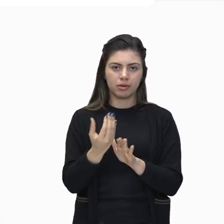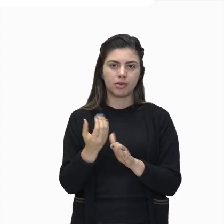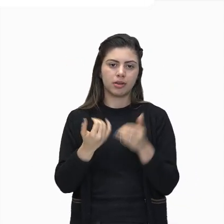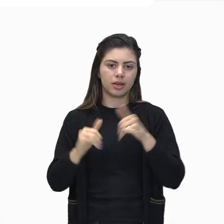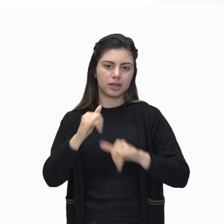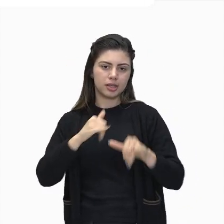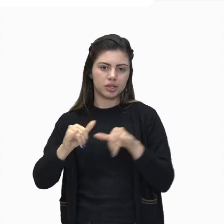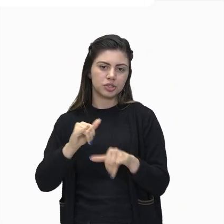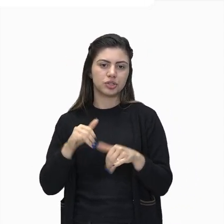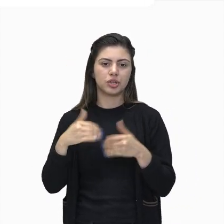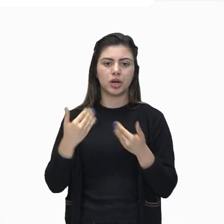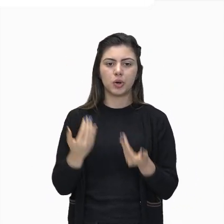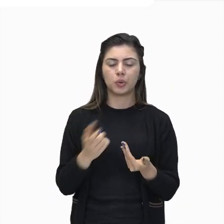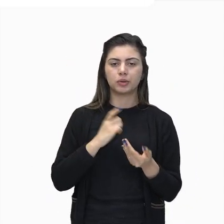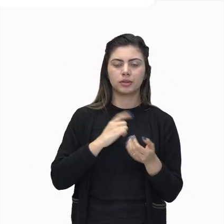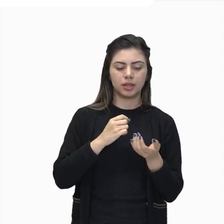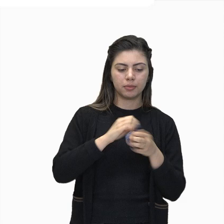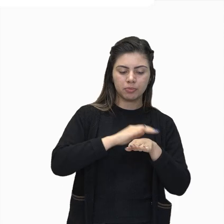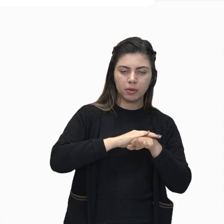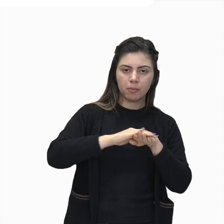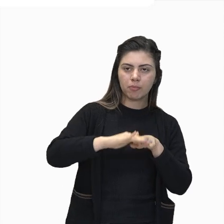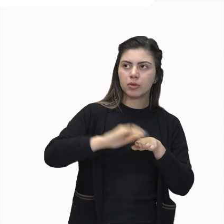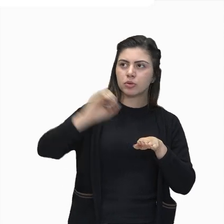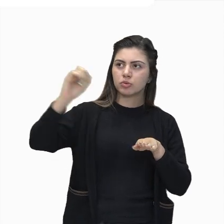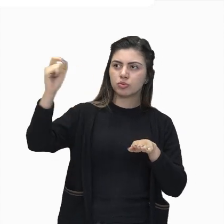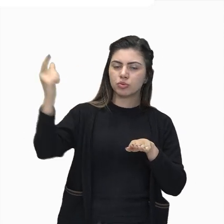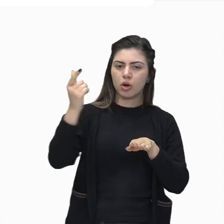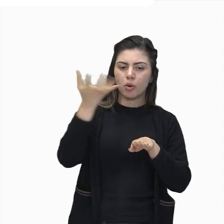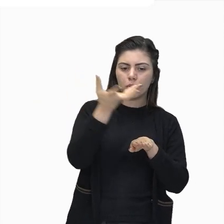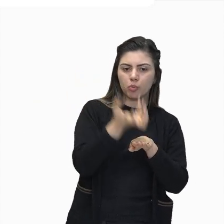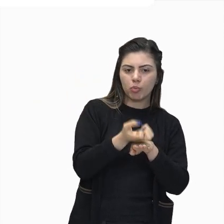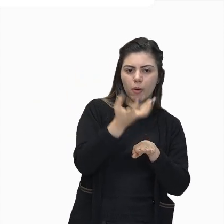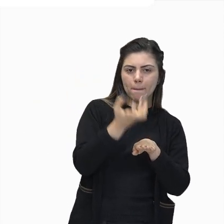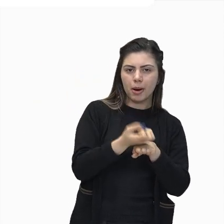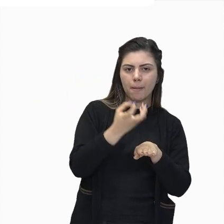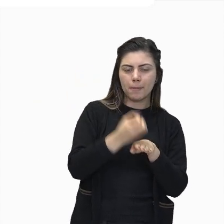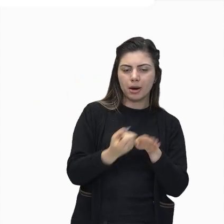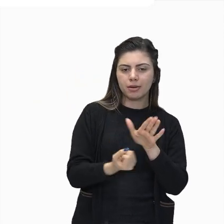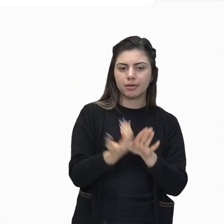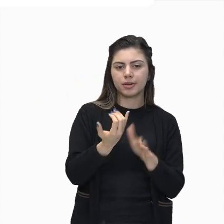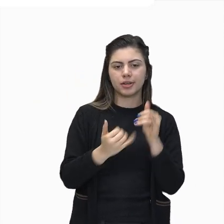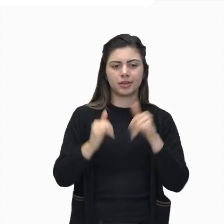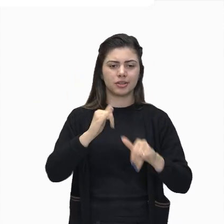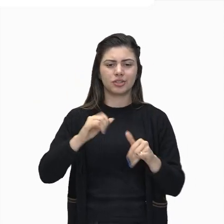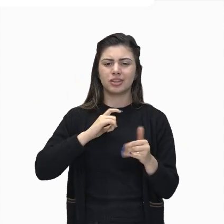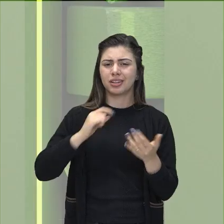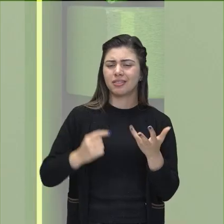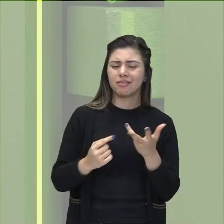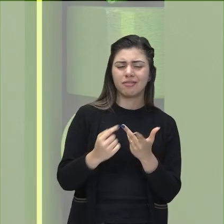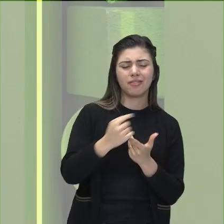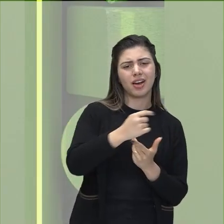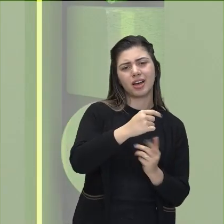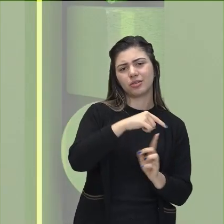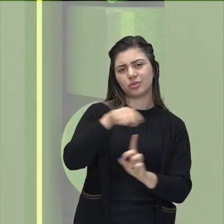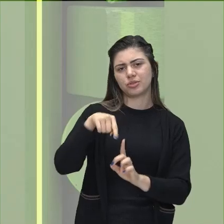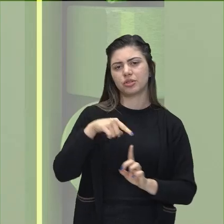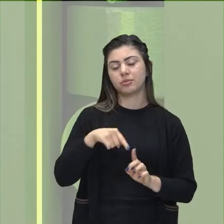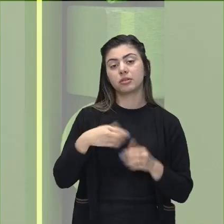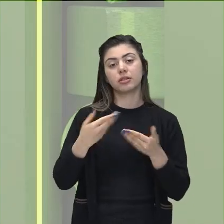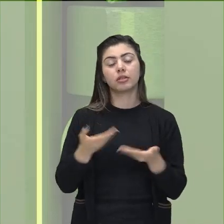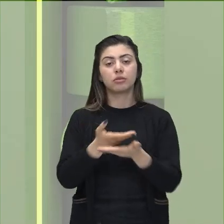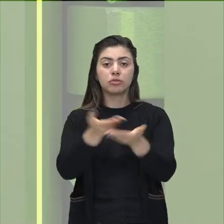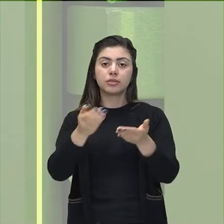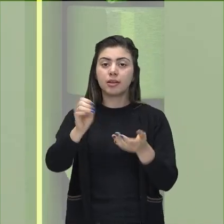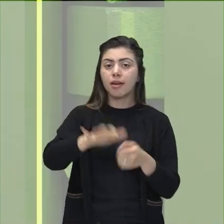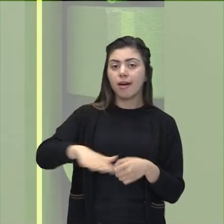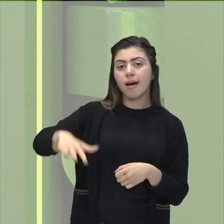biomassas, painéis fotovoltaicos, entre outros, tá, pessoal? Então, aí na sua região, pesquise,